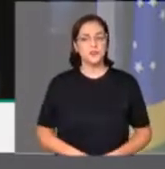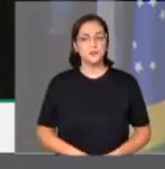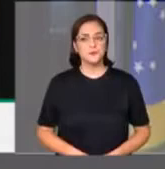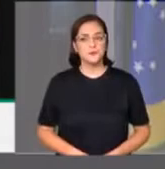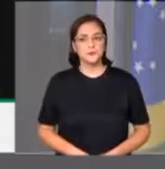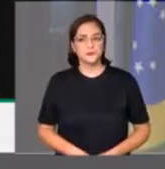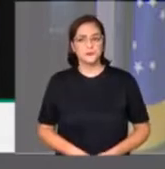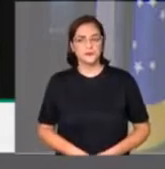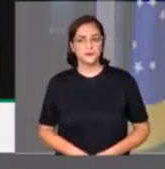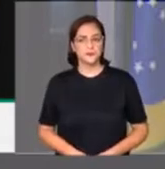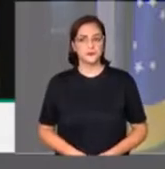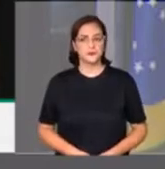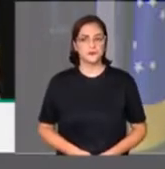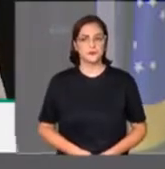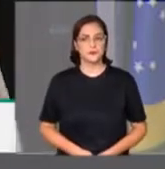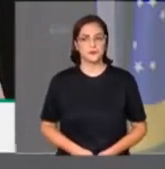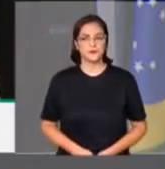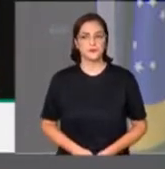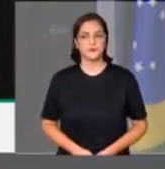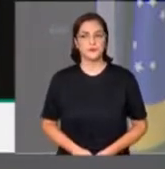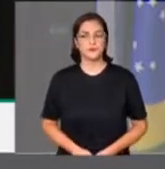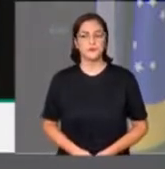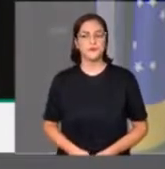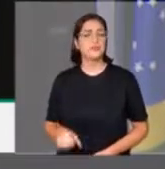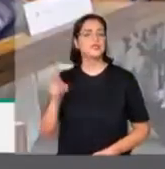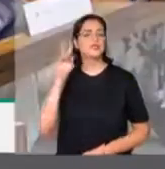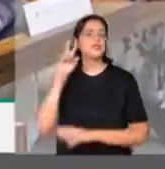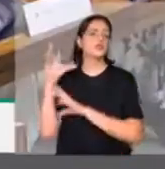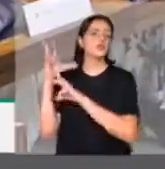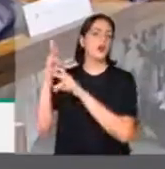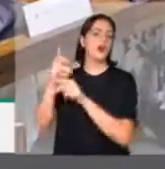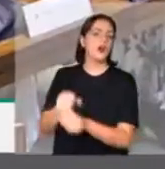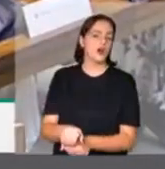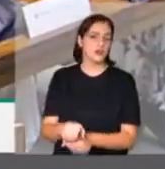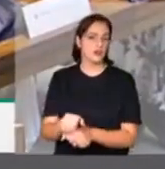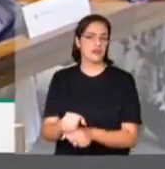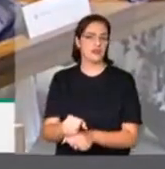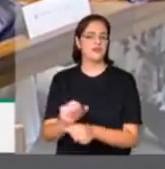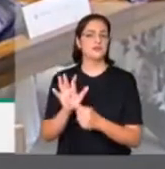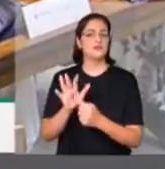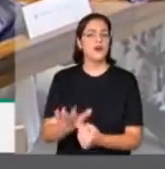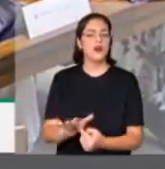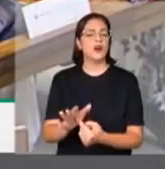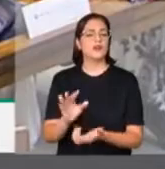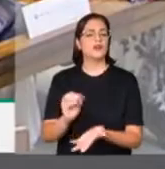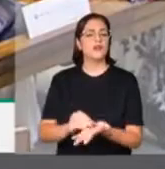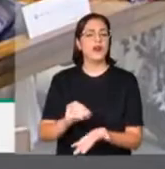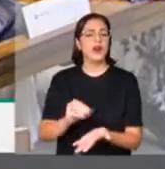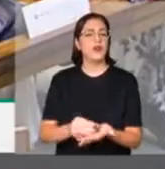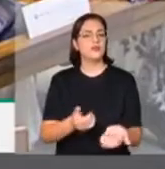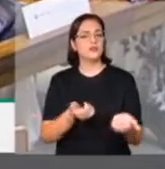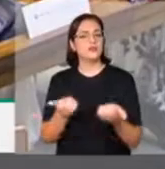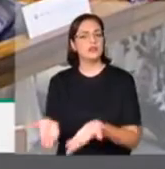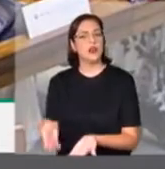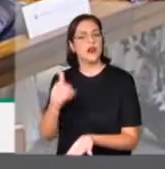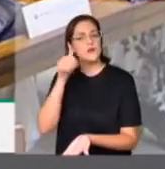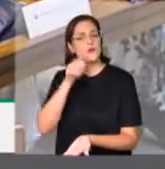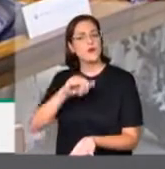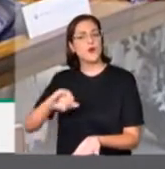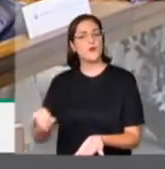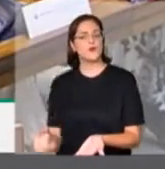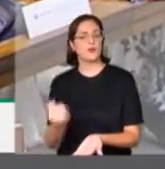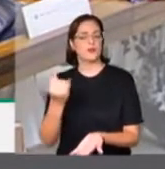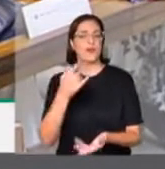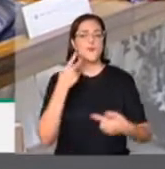negadas a nós historicamente. Política é espaço de poder, e poder é negado para nós mulheres, em especial